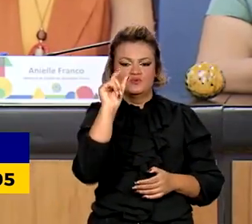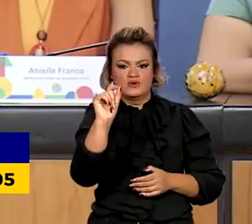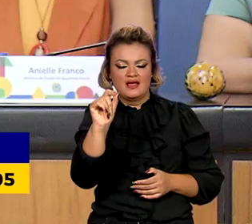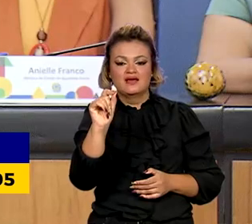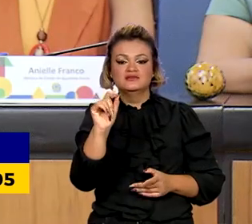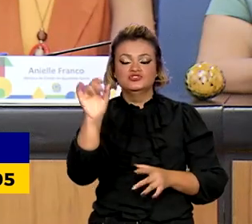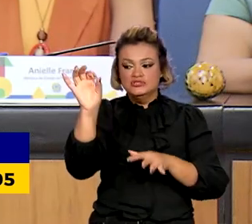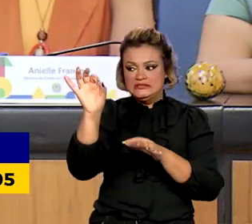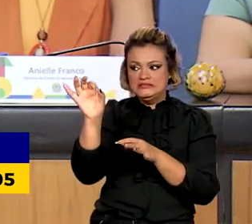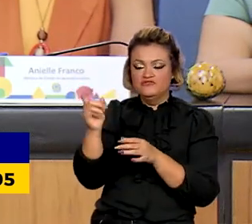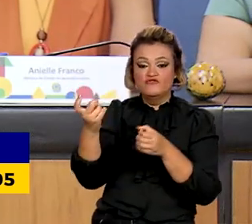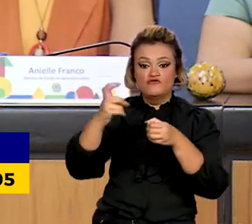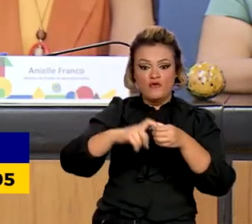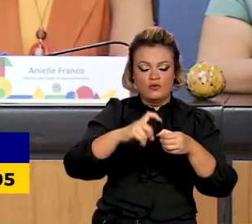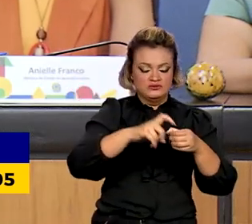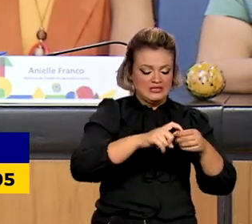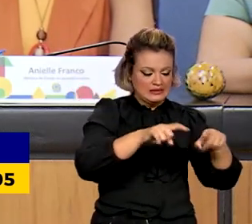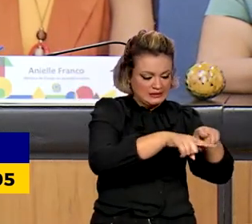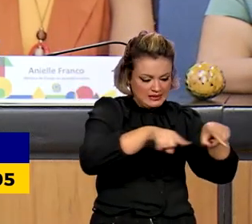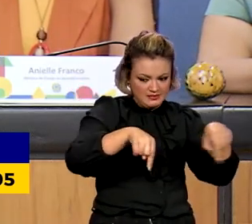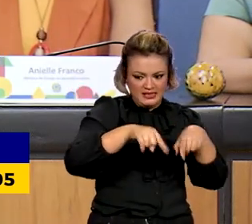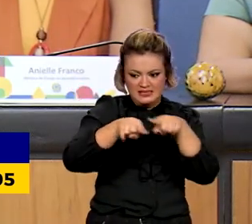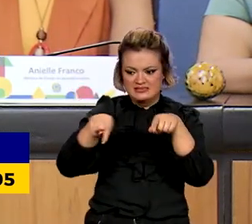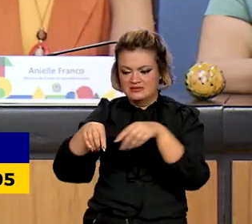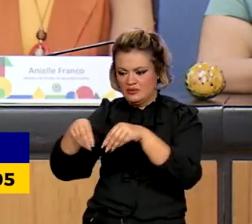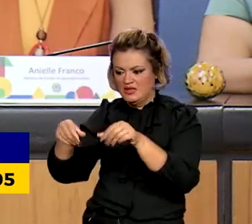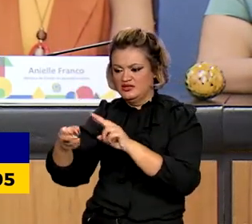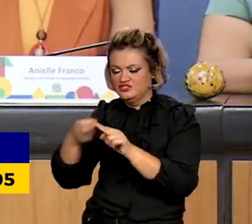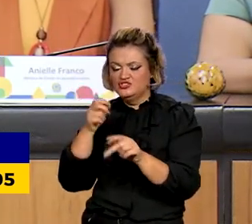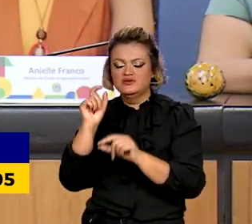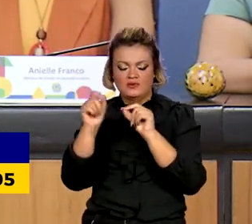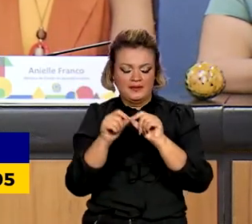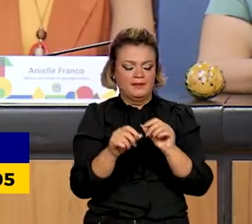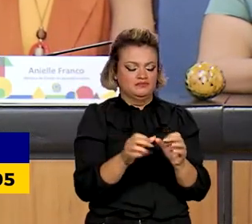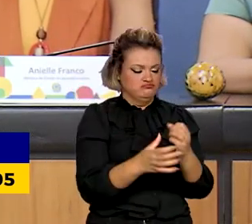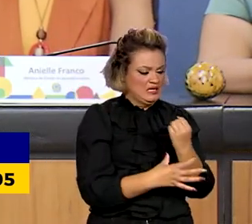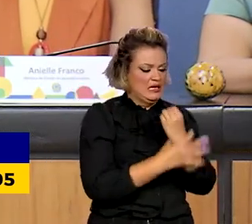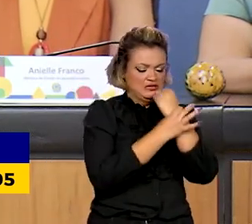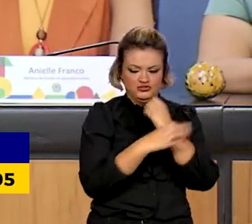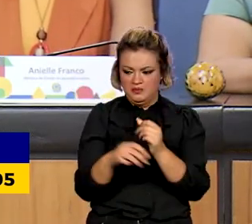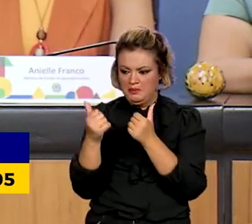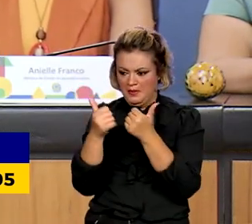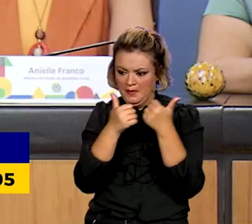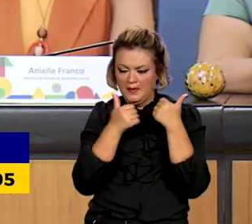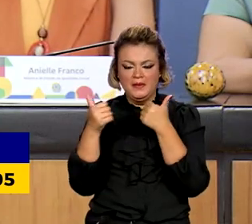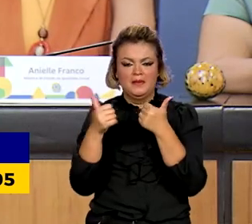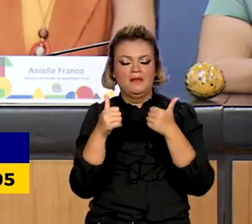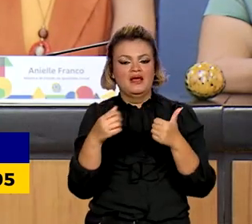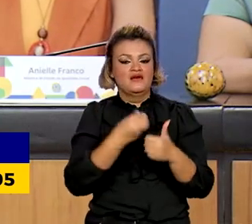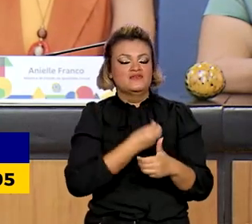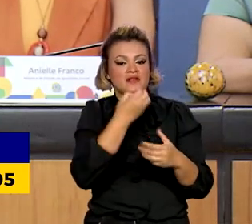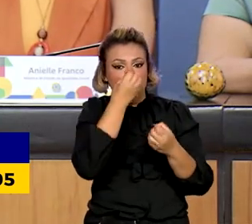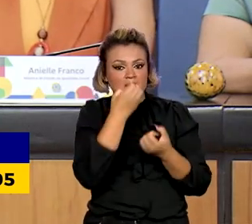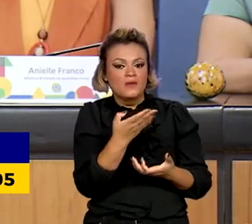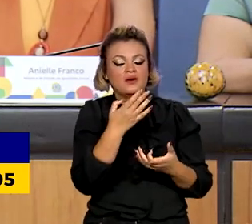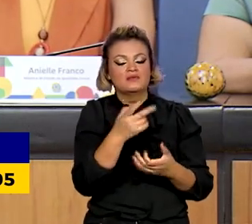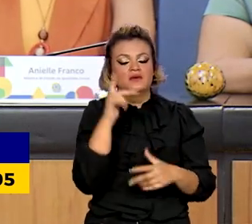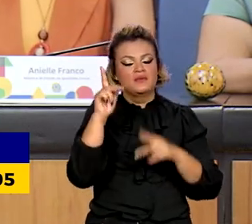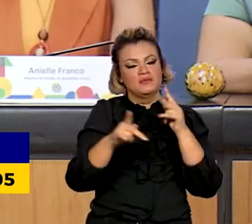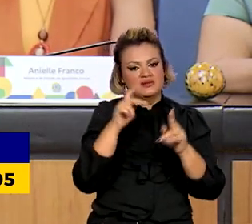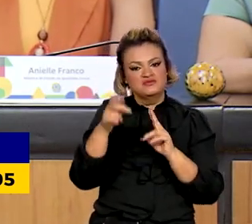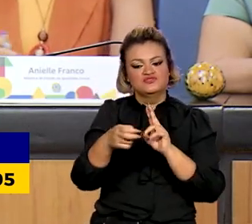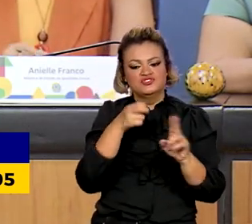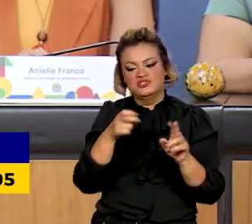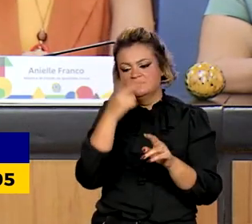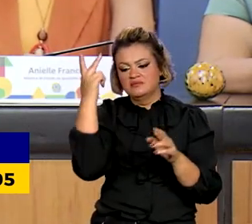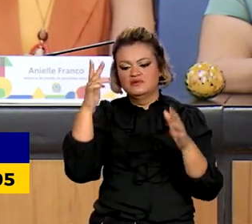de retomar a demarcação das terras indígenas no Brasil e assim garantir um bem viver para nossos povos